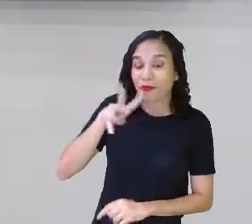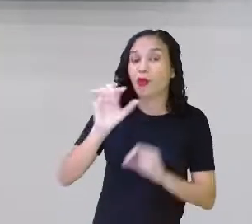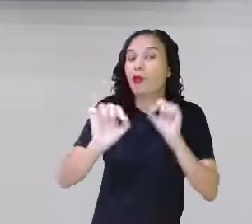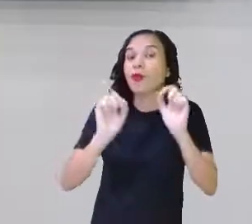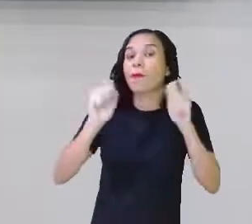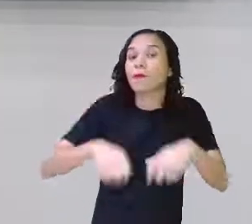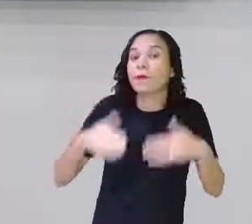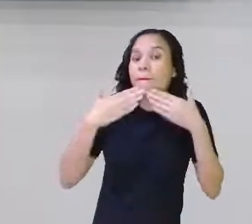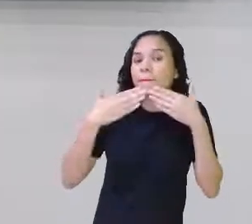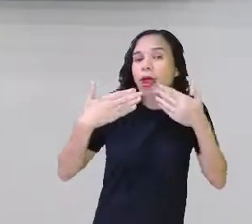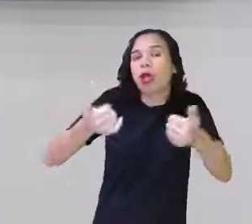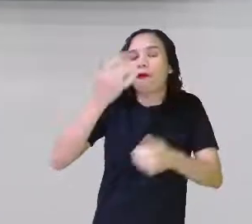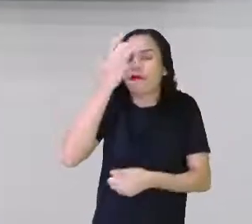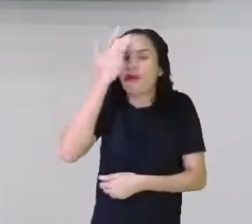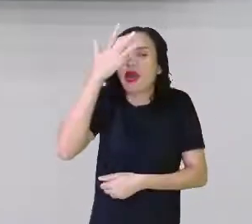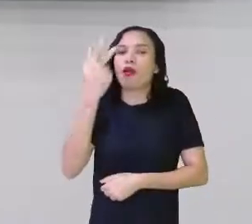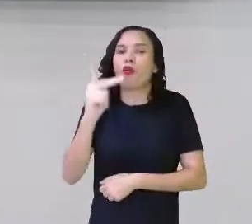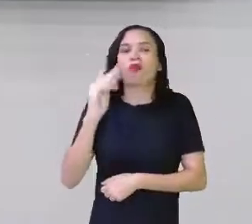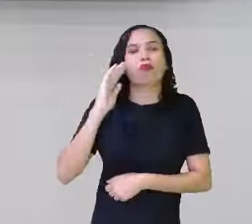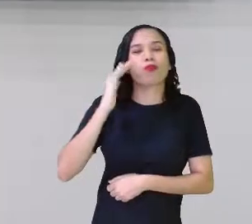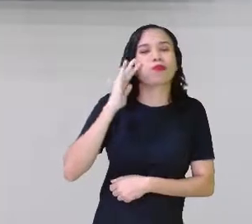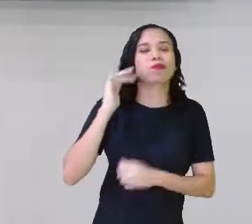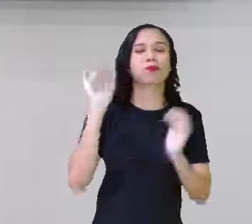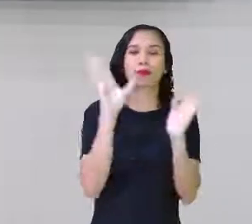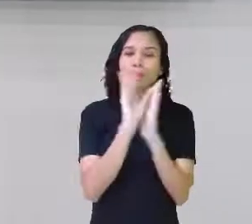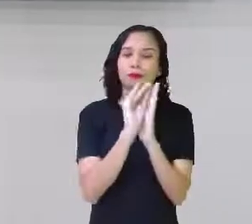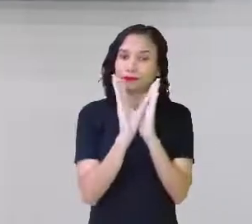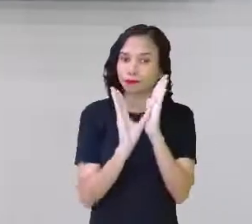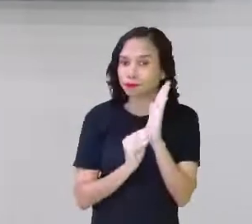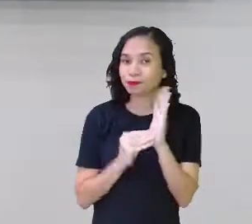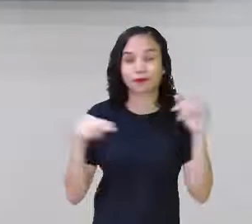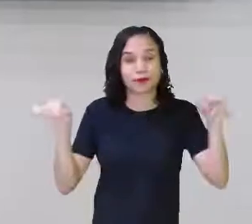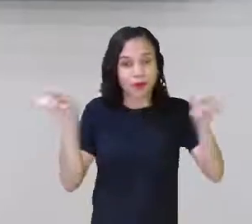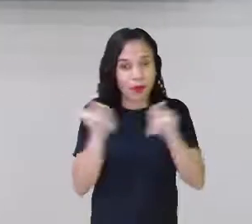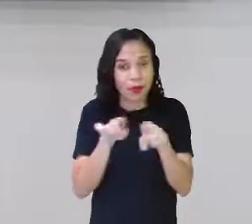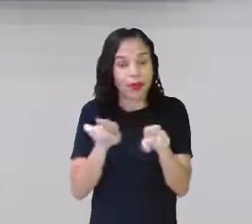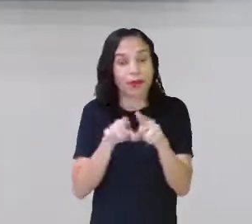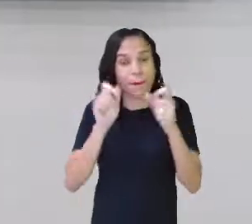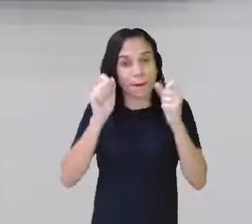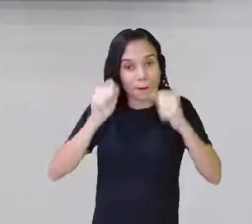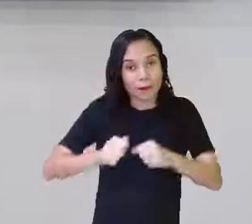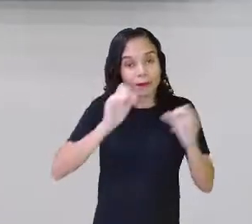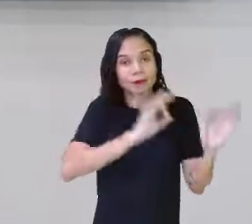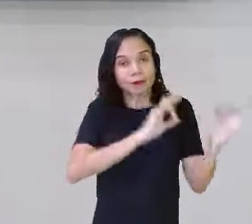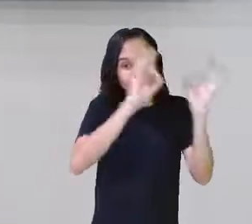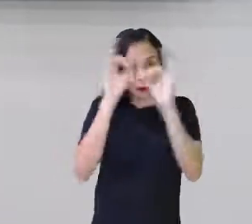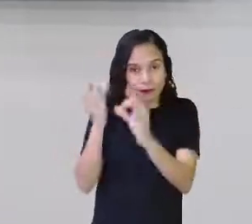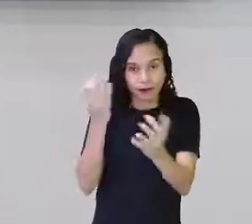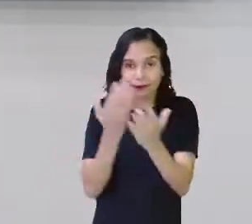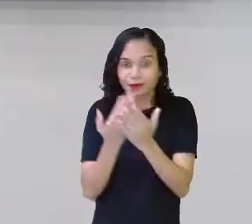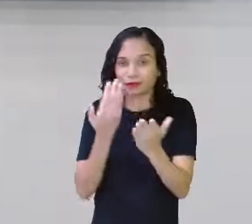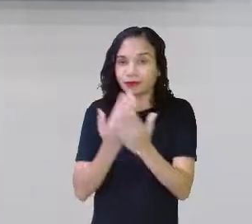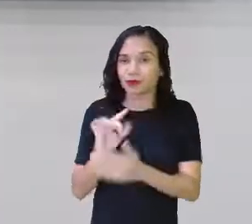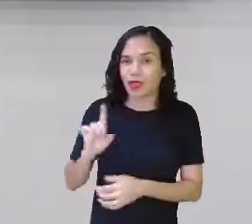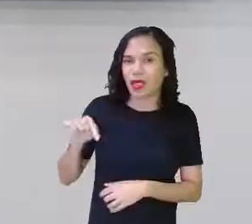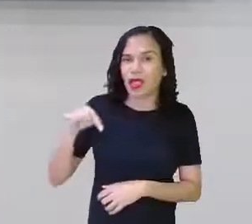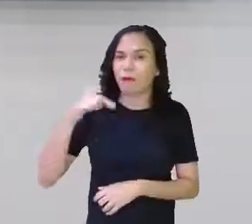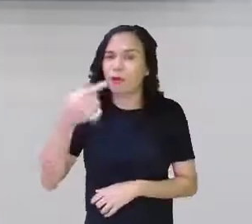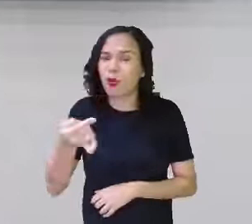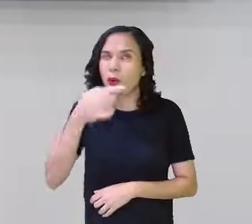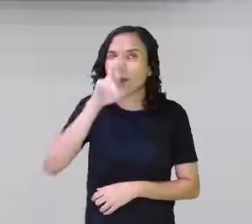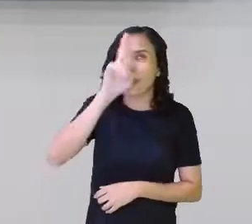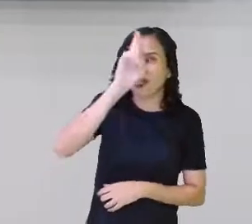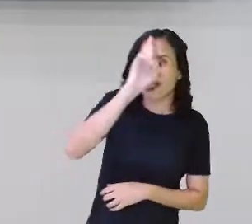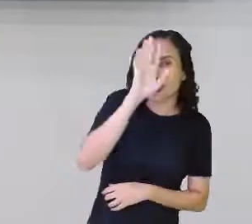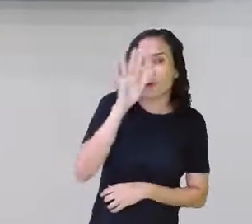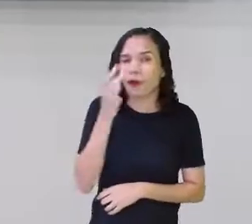melhorar e facilitar a tua compreensão no conteúdo. Também você pode assistir essa aula depois do meio-dia, mais ou